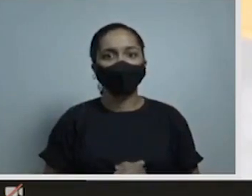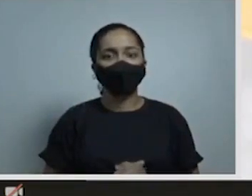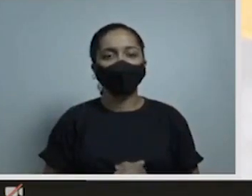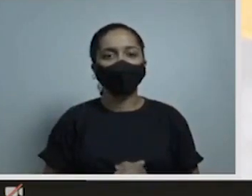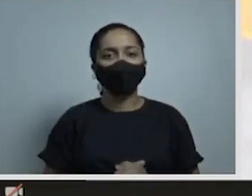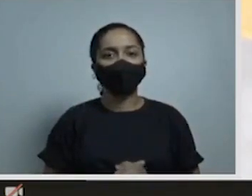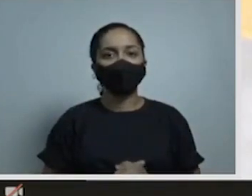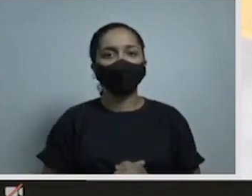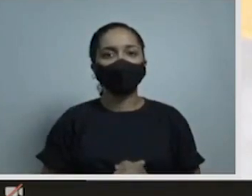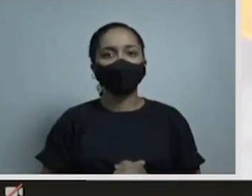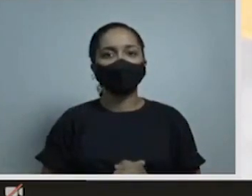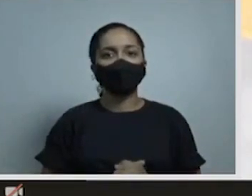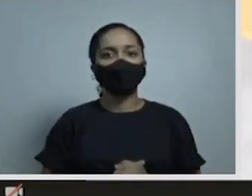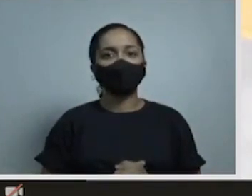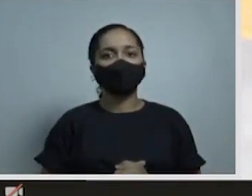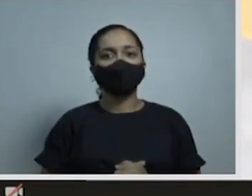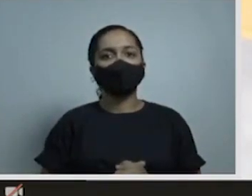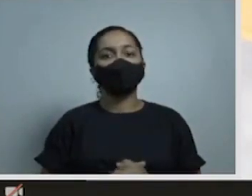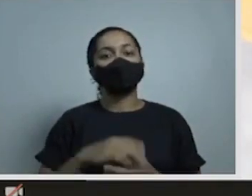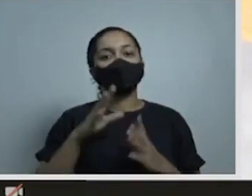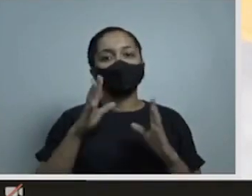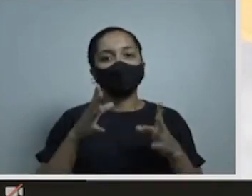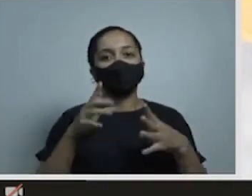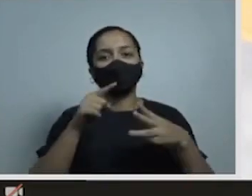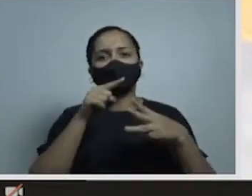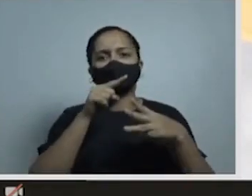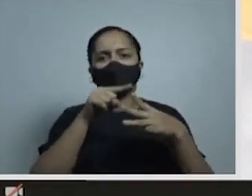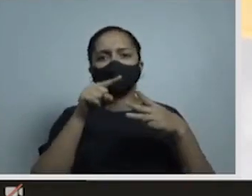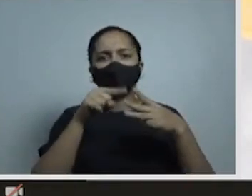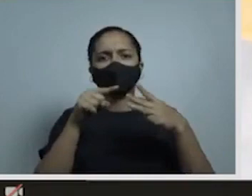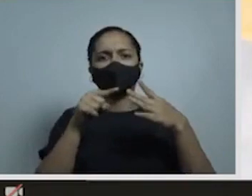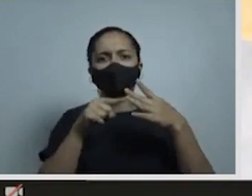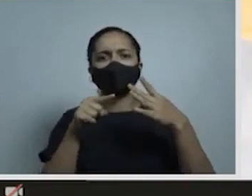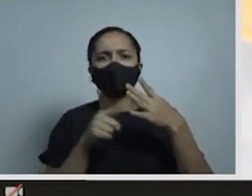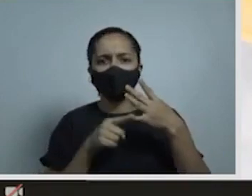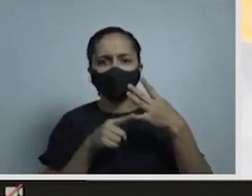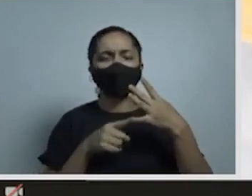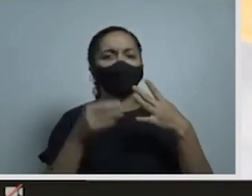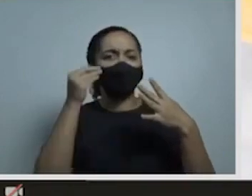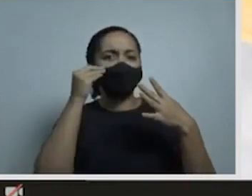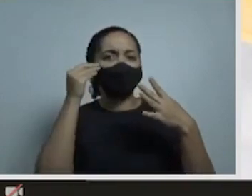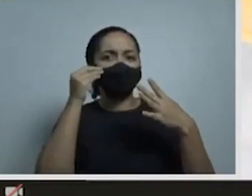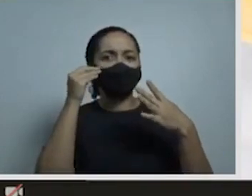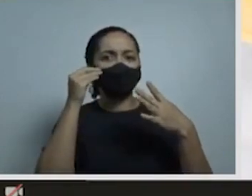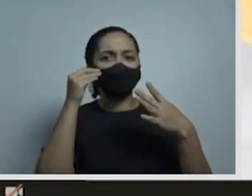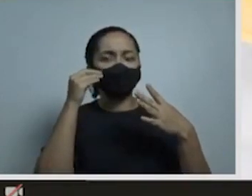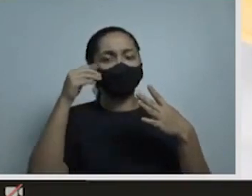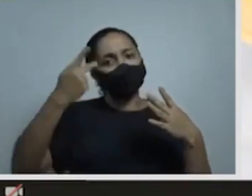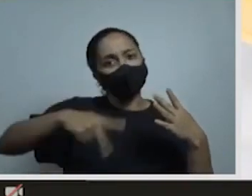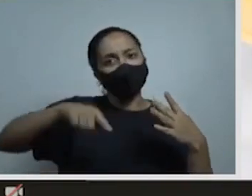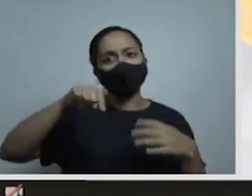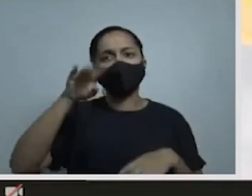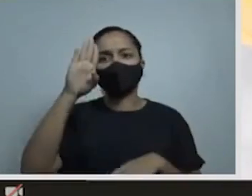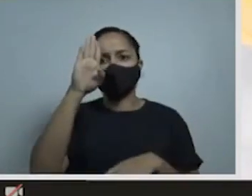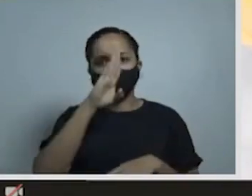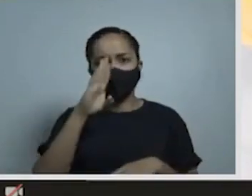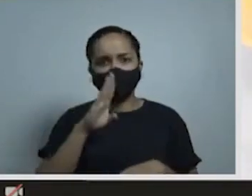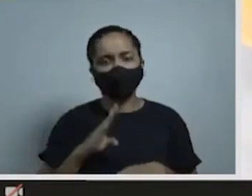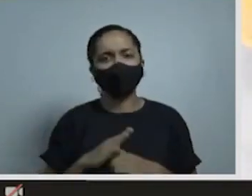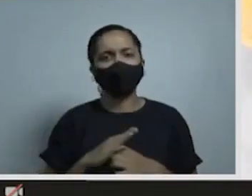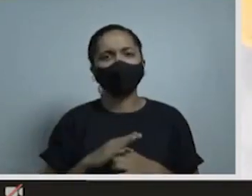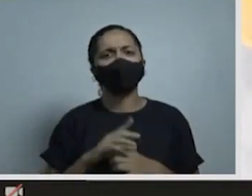processamento de RT-PCR no Brasil. E que duplicou a capacidade de processamento?